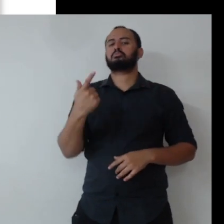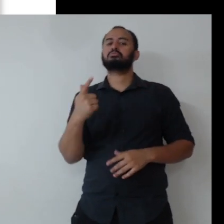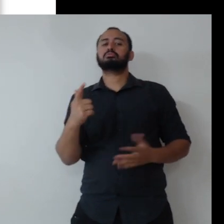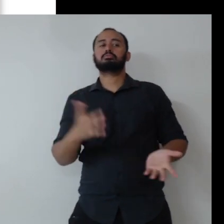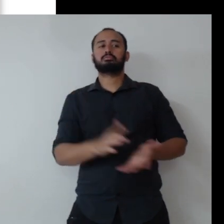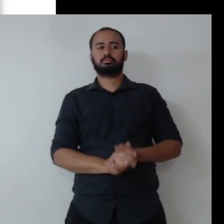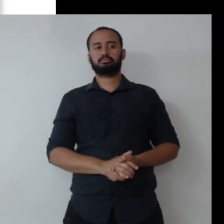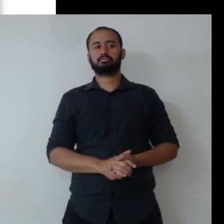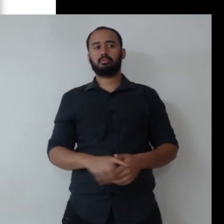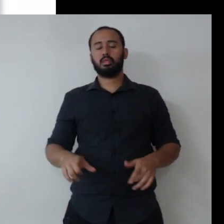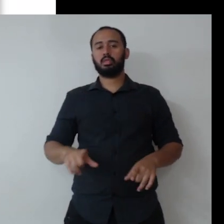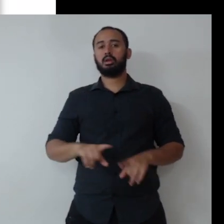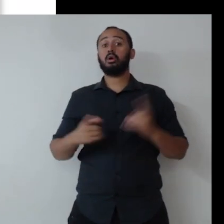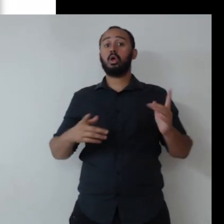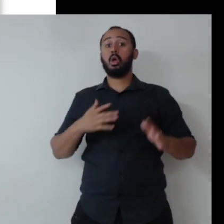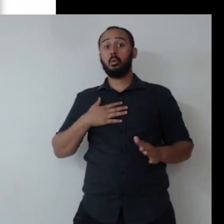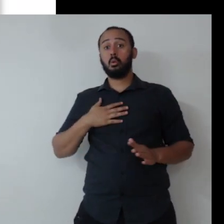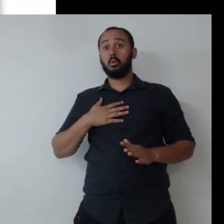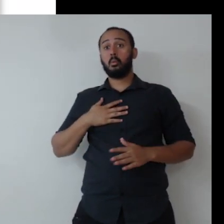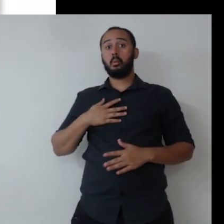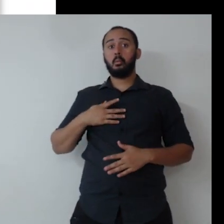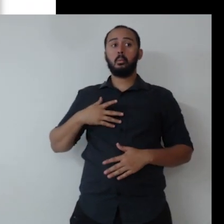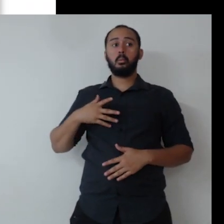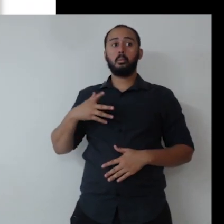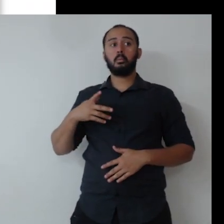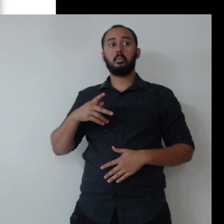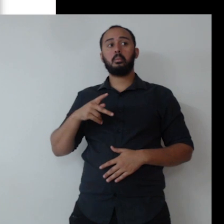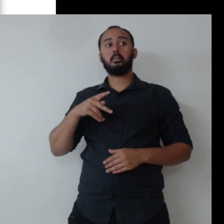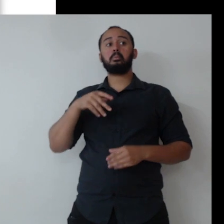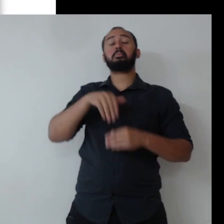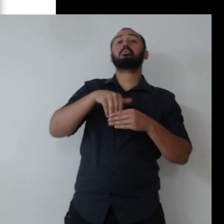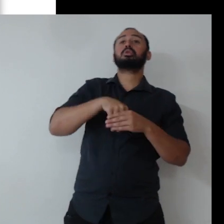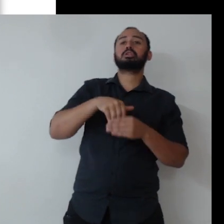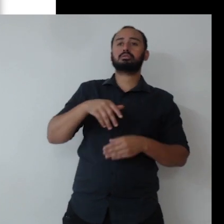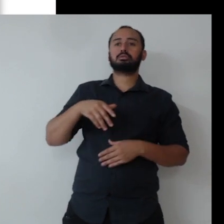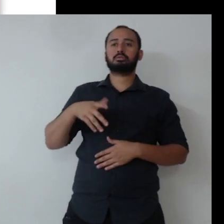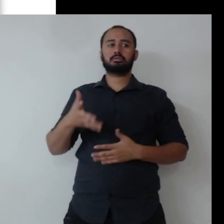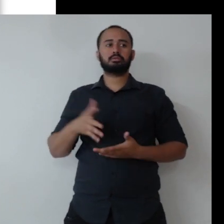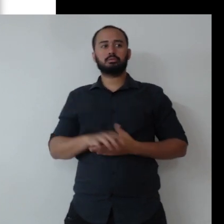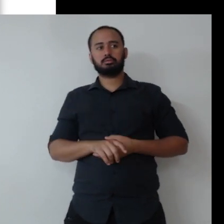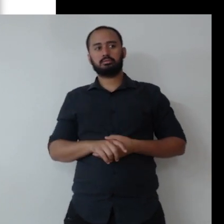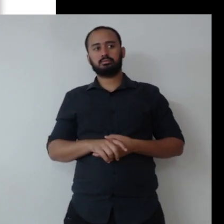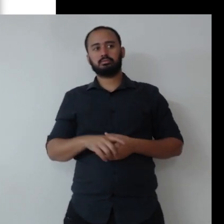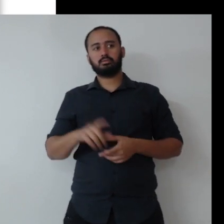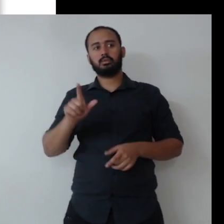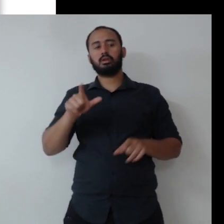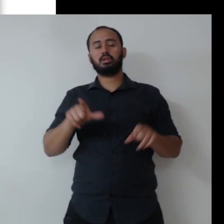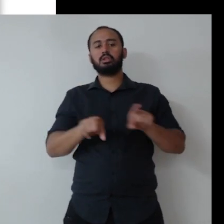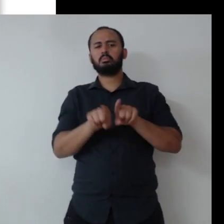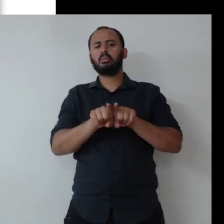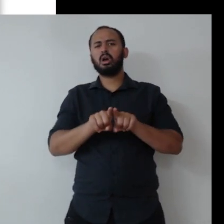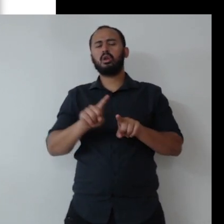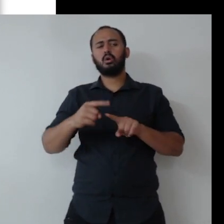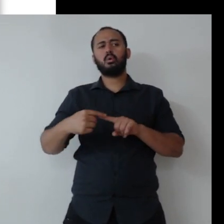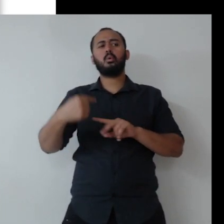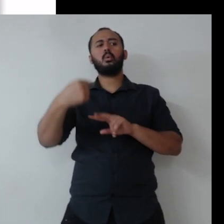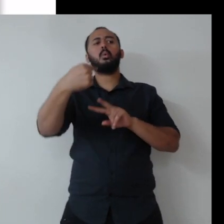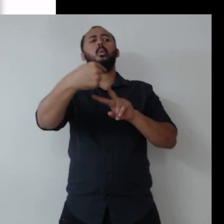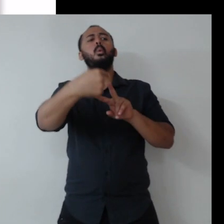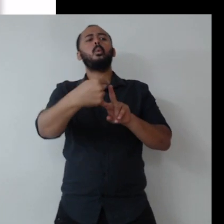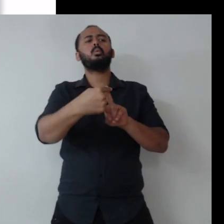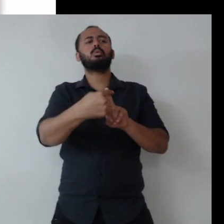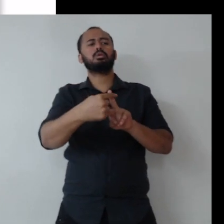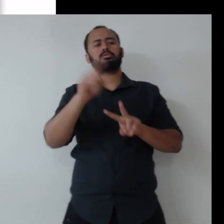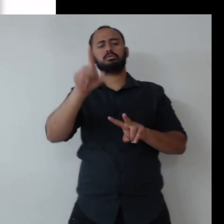E a nossa política de governança e sustentabilidade e responsabilidade socioambiental, ela trabalha essas dimensões e a gente ainda coloca uma